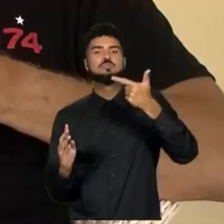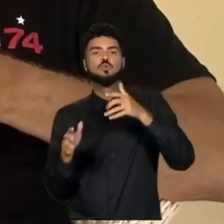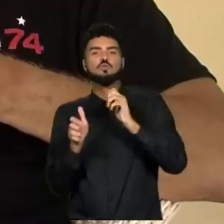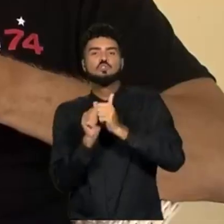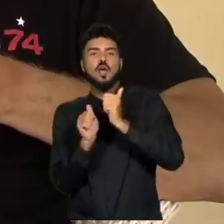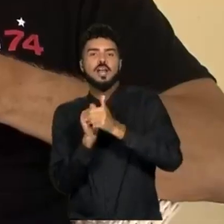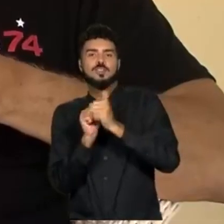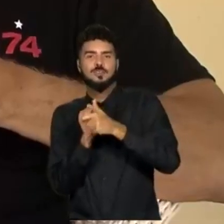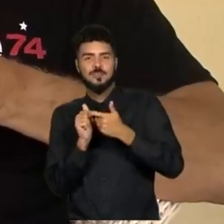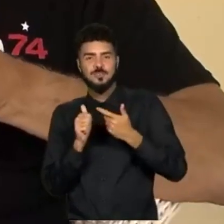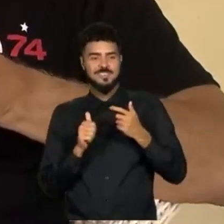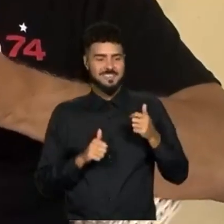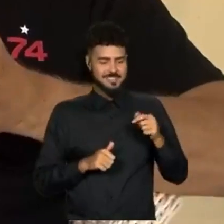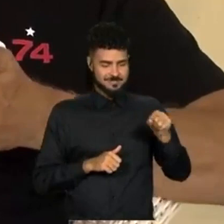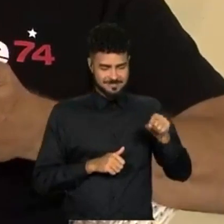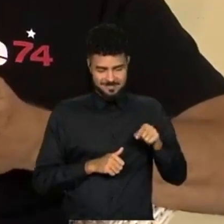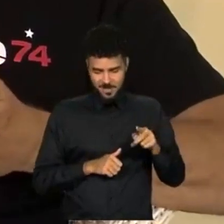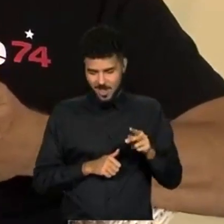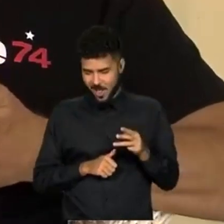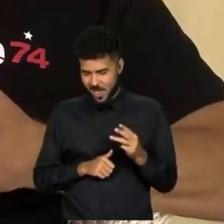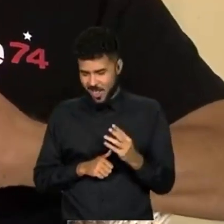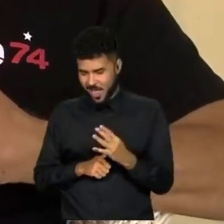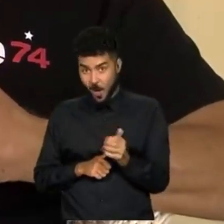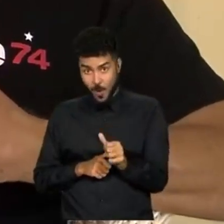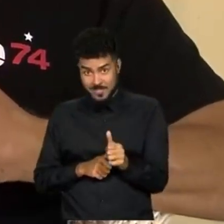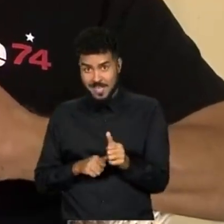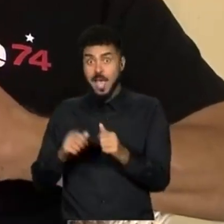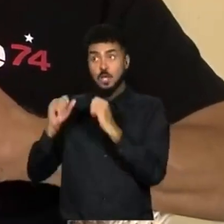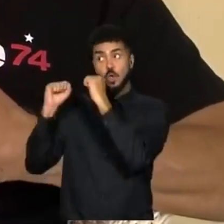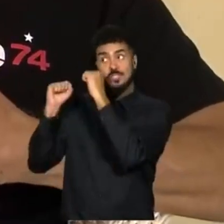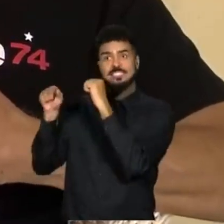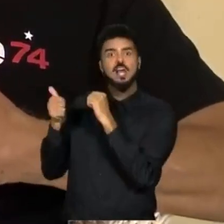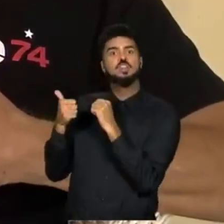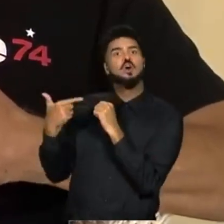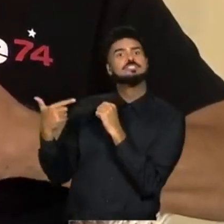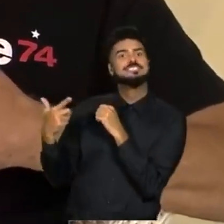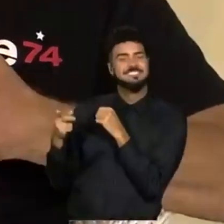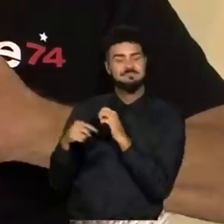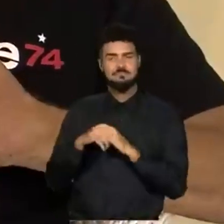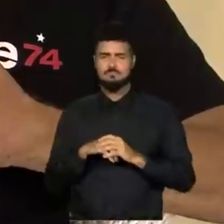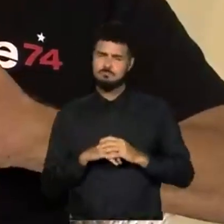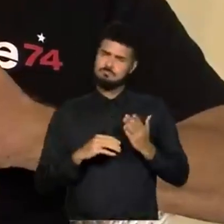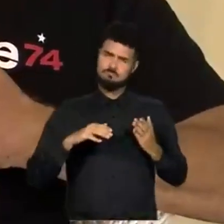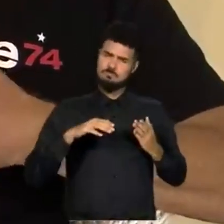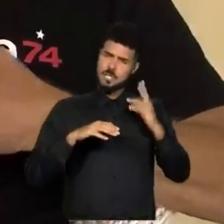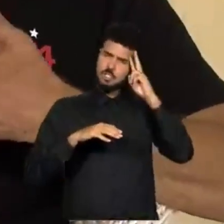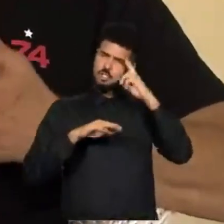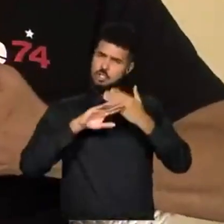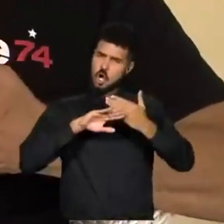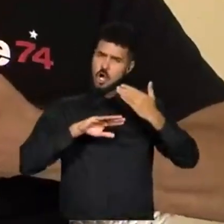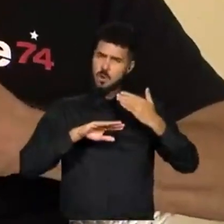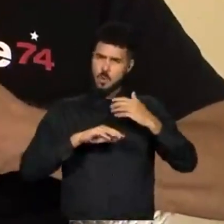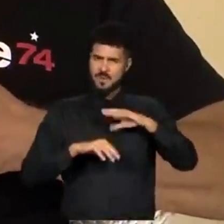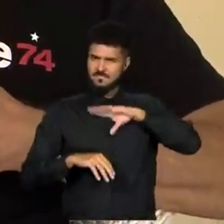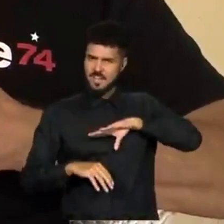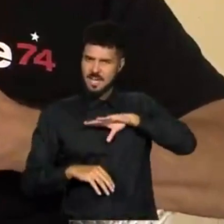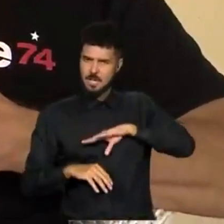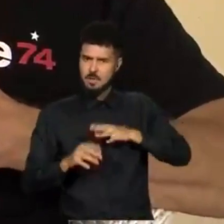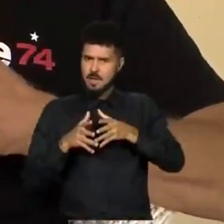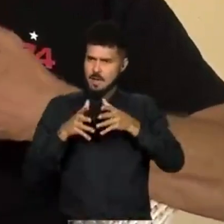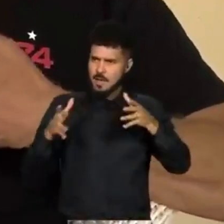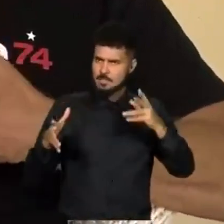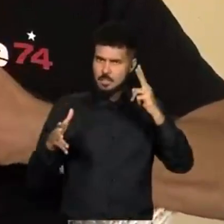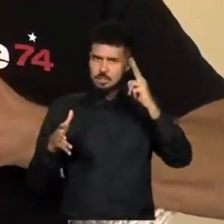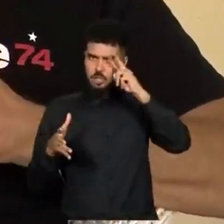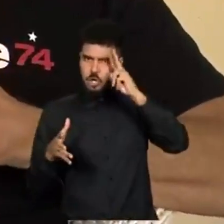esse vídeo aí, para poder levantar essa bandeira, para que possa chegar, aos presidentes, aos dirigentes da 777, que